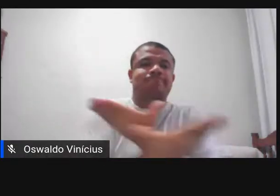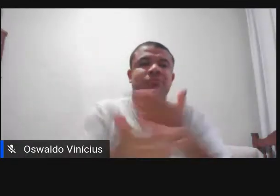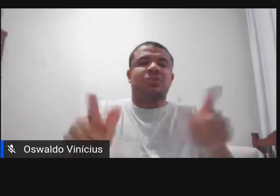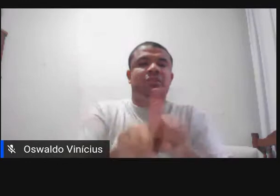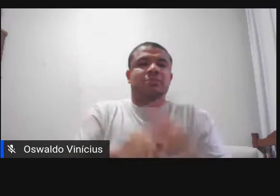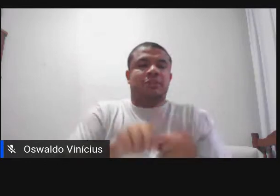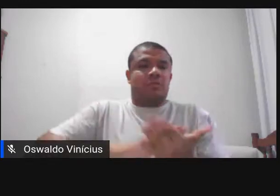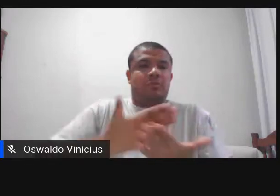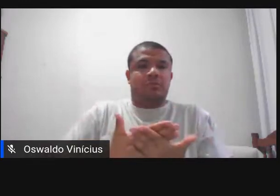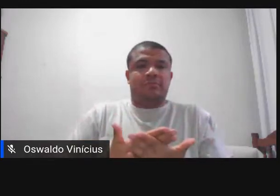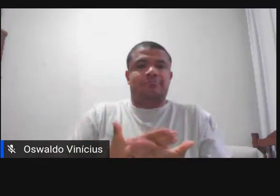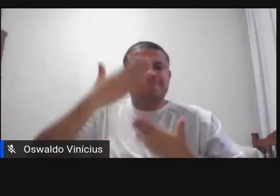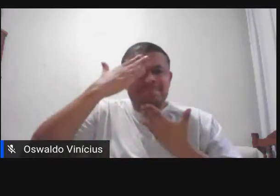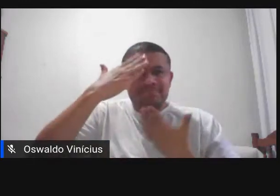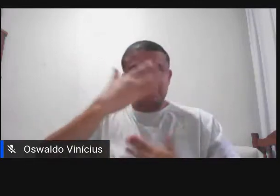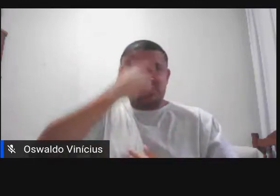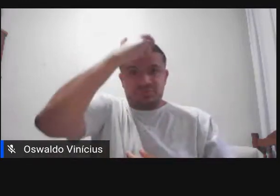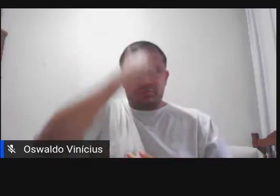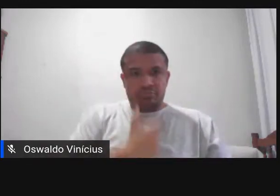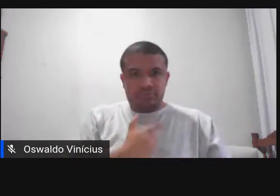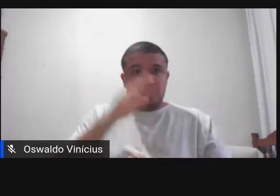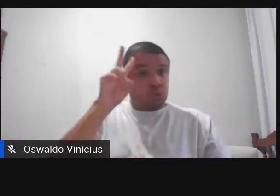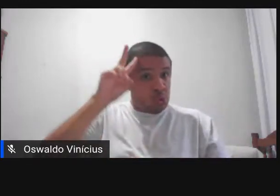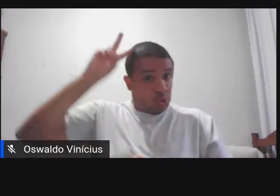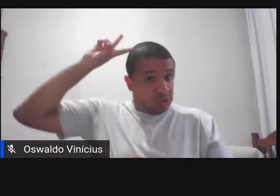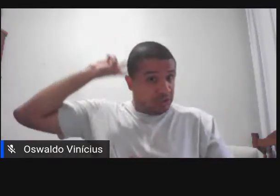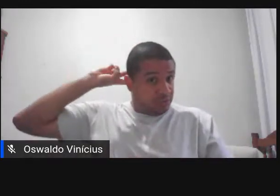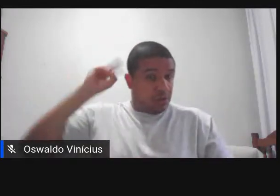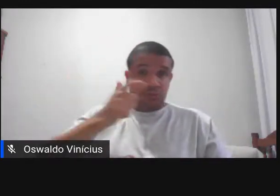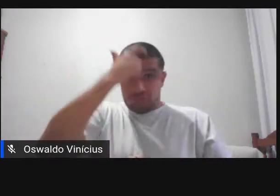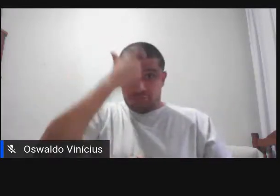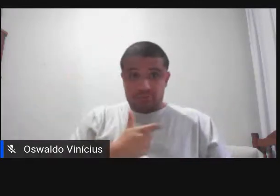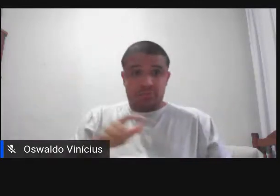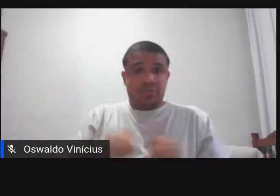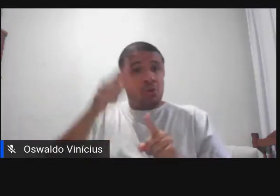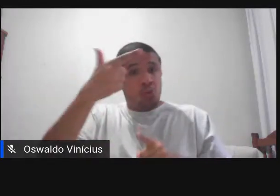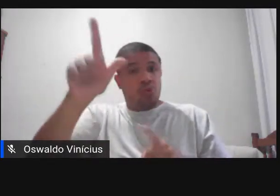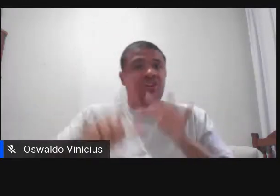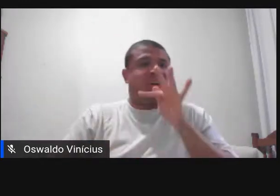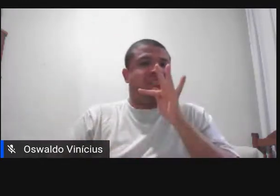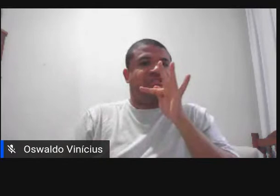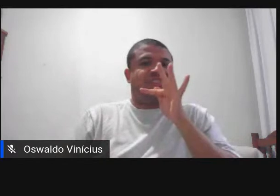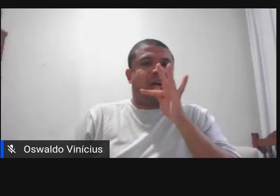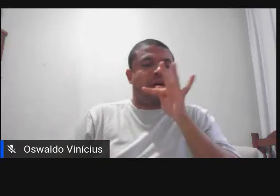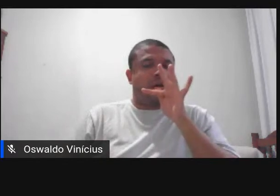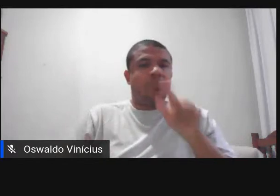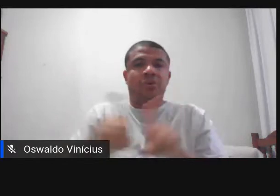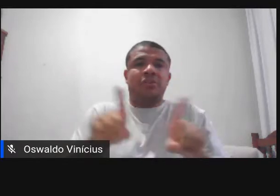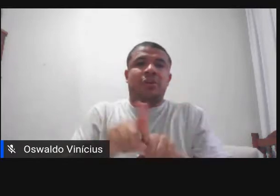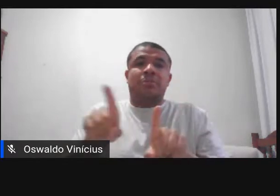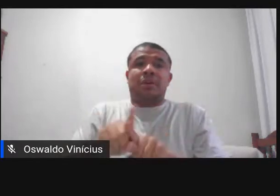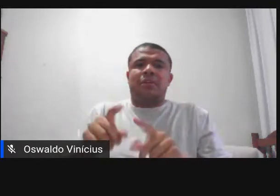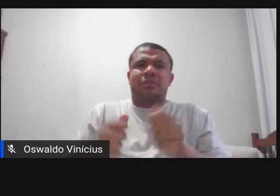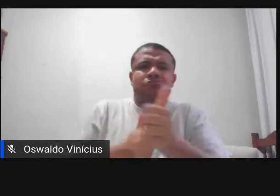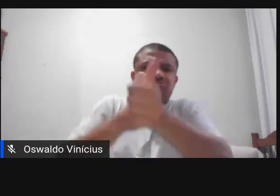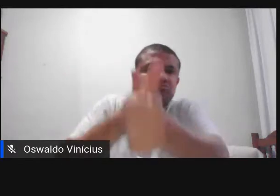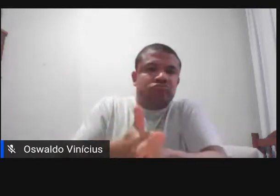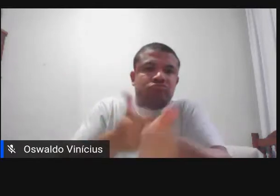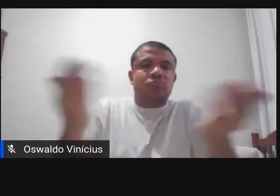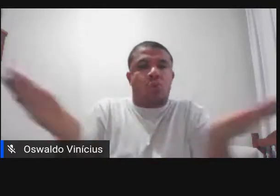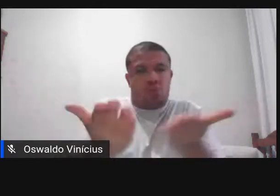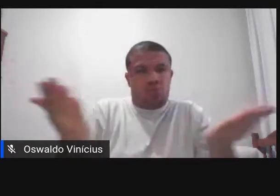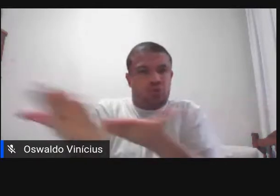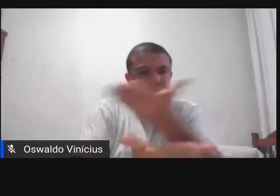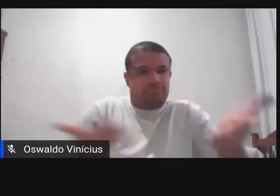intérpretes que são o Fábio e o Osvaldo e a presença de todos e todas que nos acompanharam e interagiram conosco